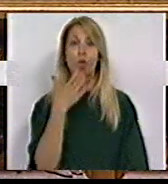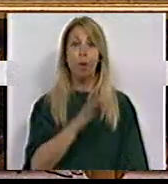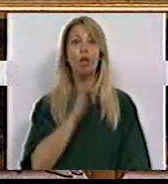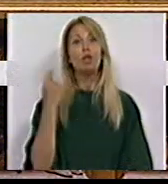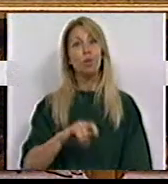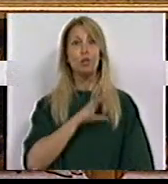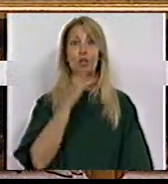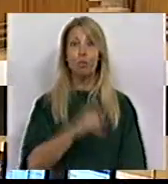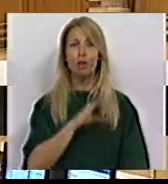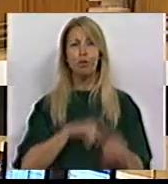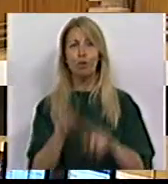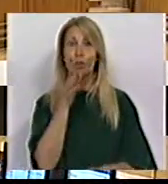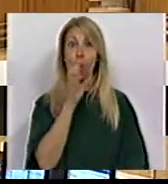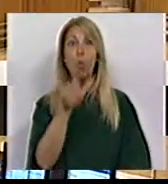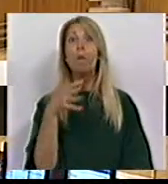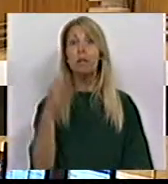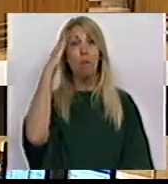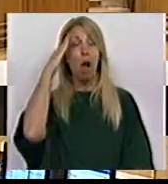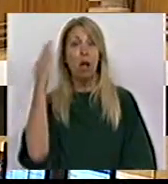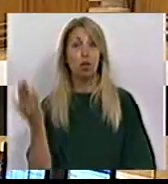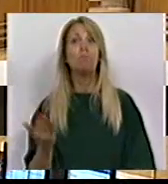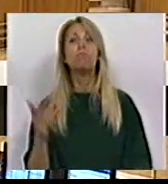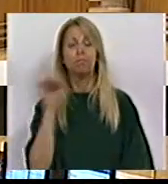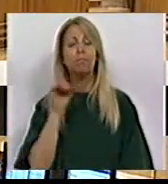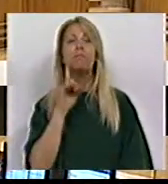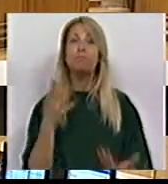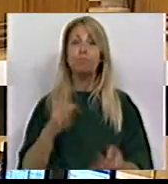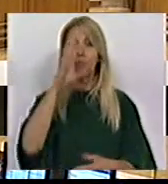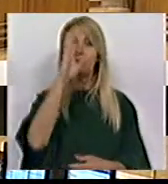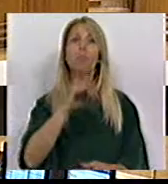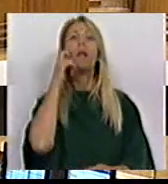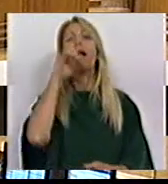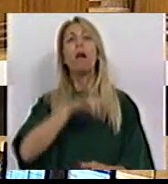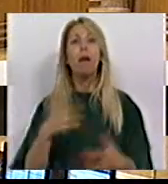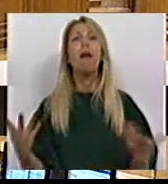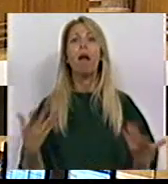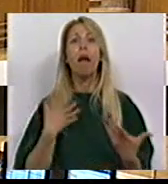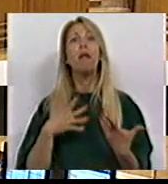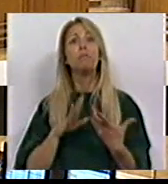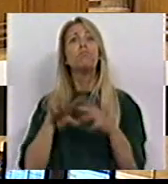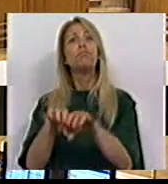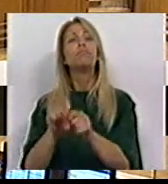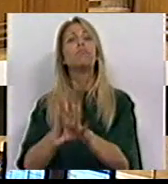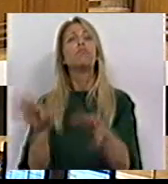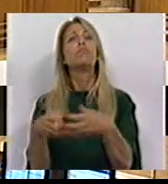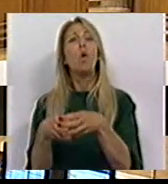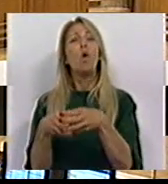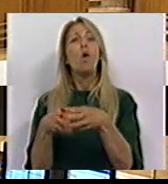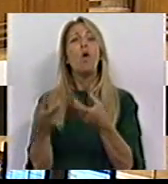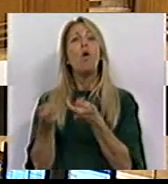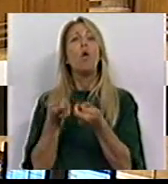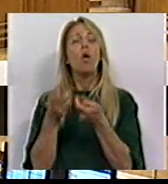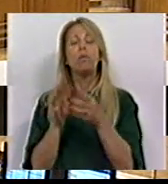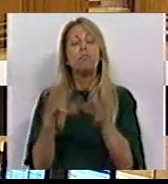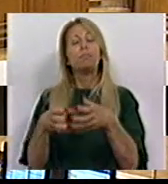Presidente, Senhores Deputados, o PCP entende que é importante sabermos quem são os detentores dos órgãos de comunicação social, mas as